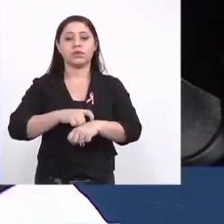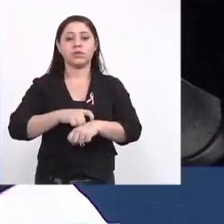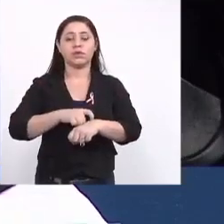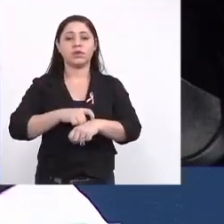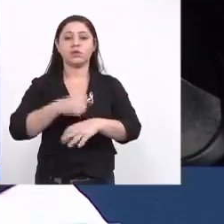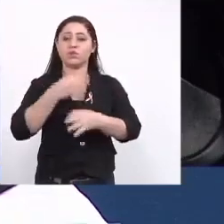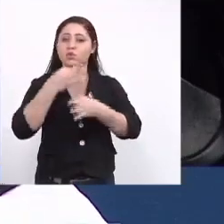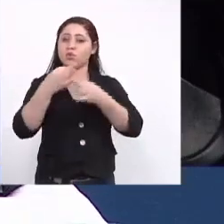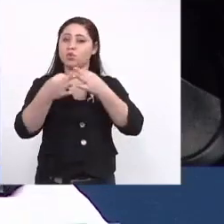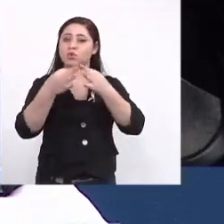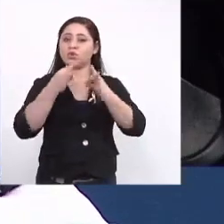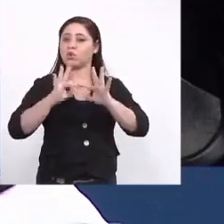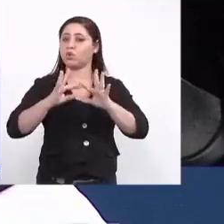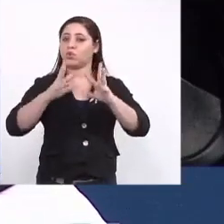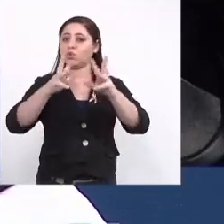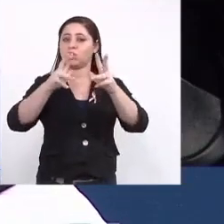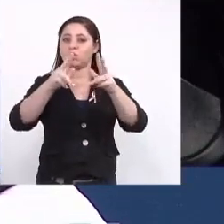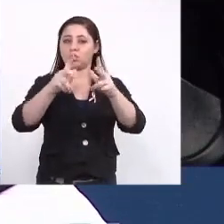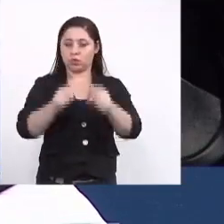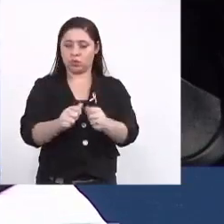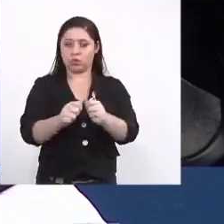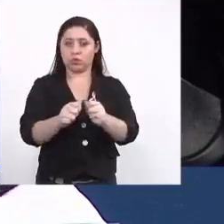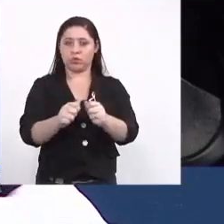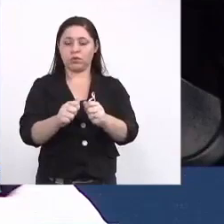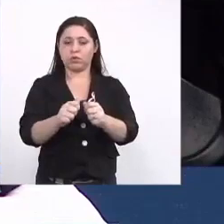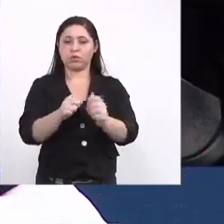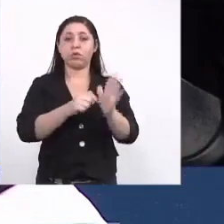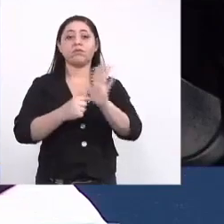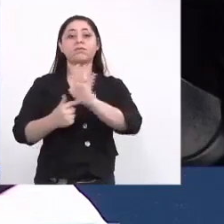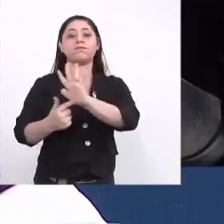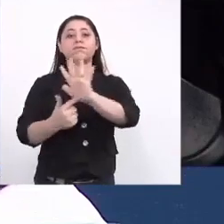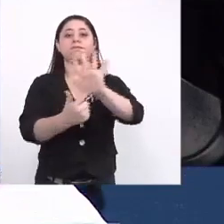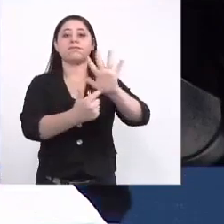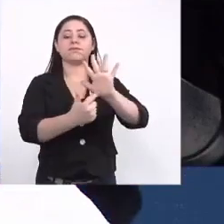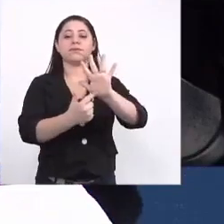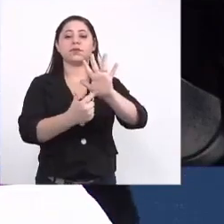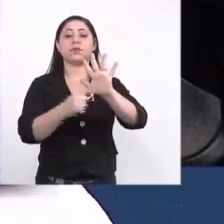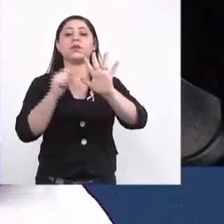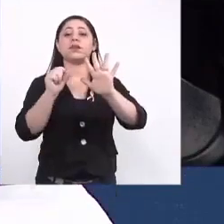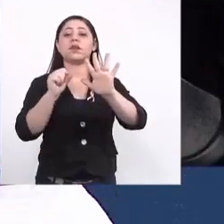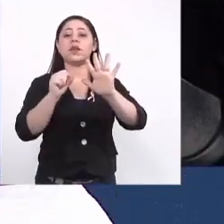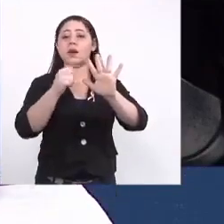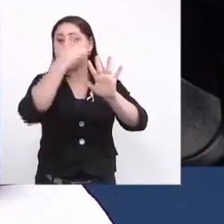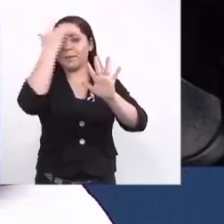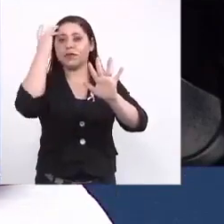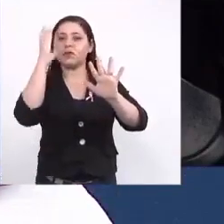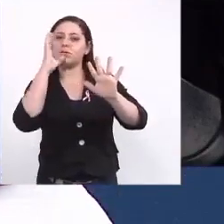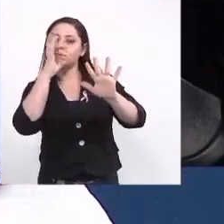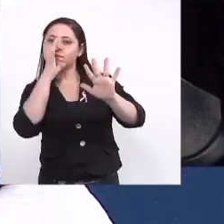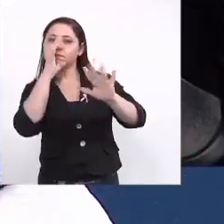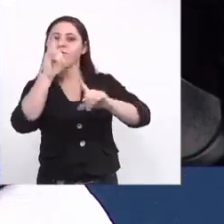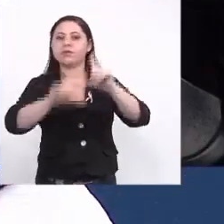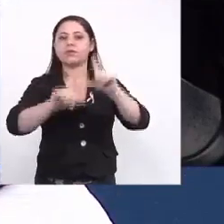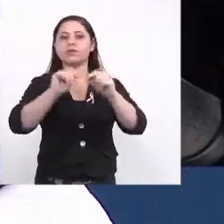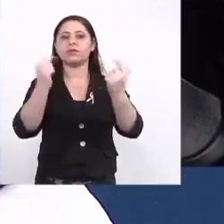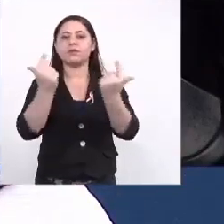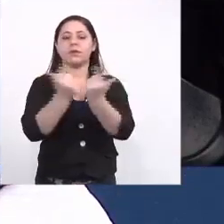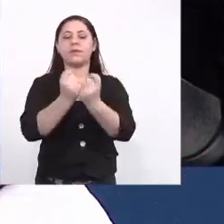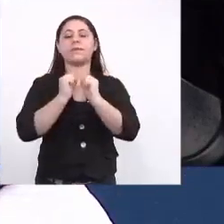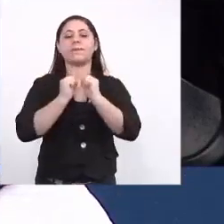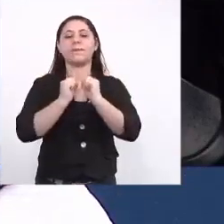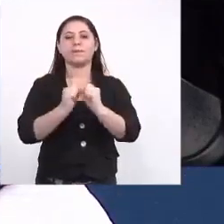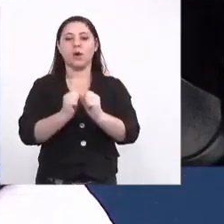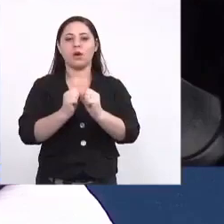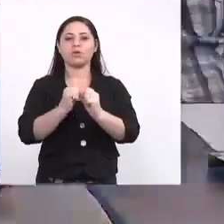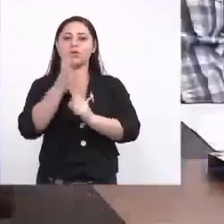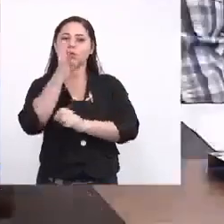considerações, que todos se apresentem para que os nossos telespectadores possam